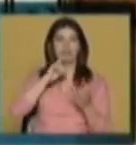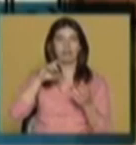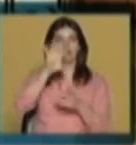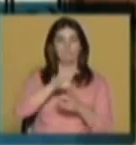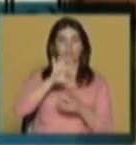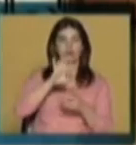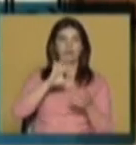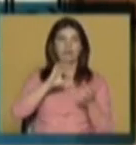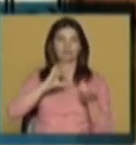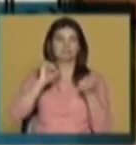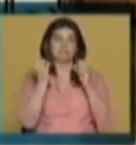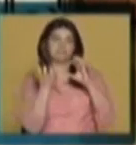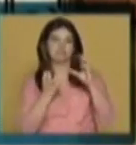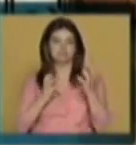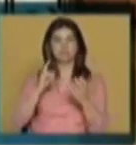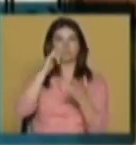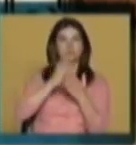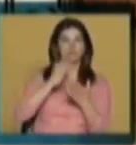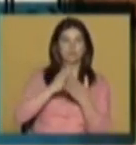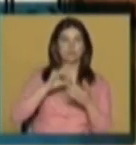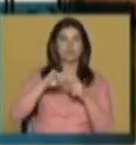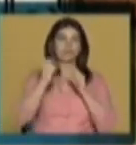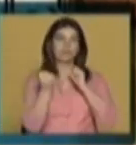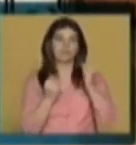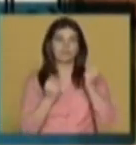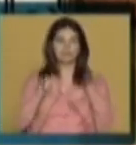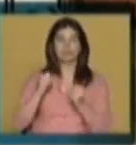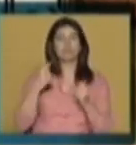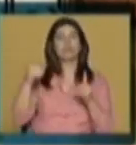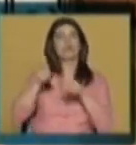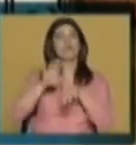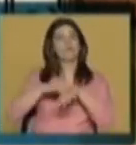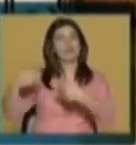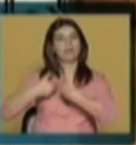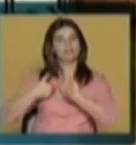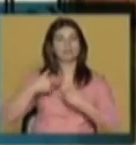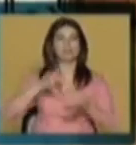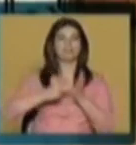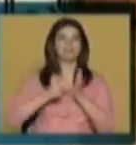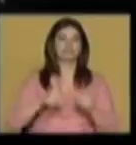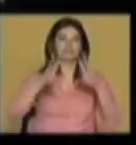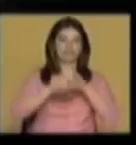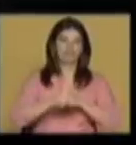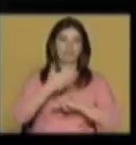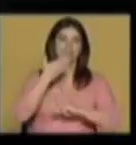através até do estudo de movimento que as novas tecnologias nos permitem analisar. Às vezes, as